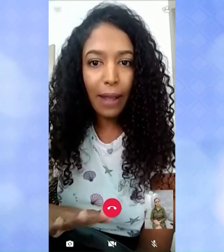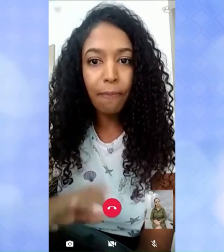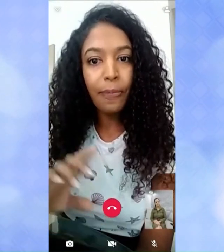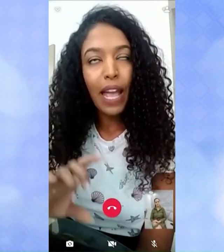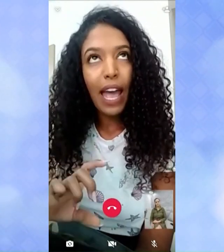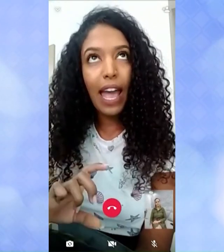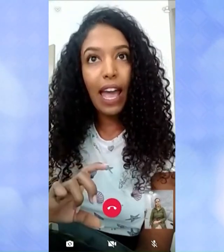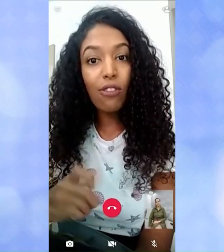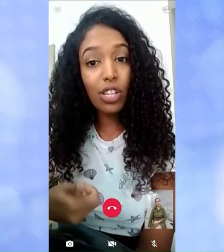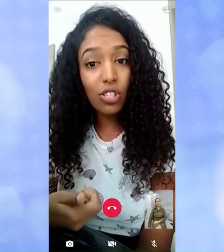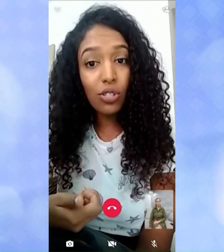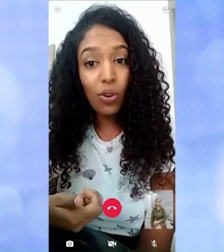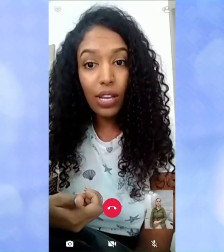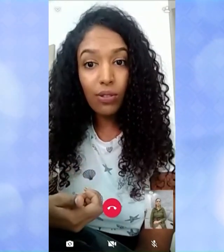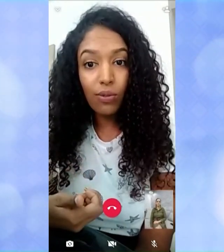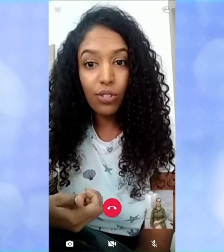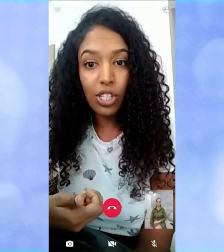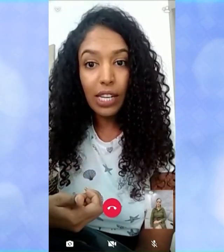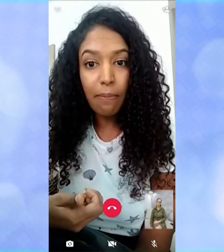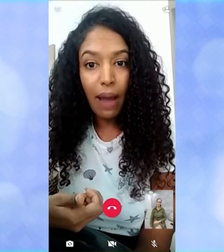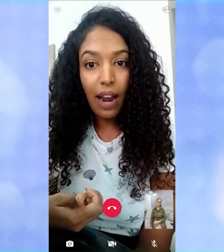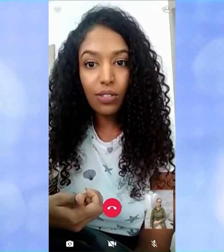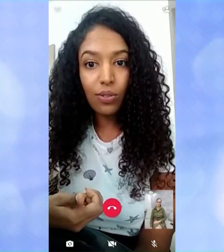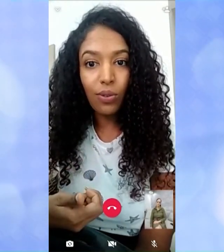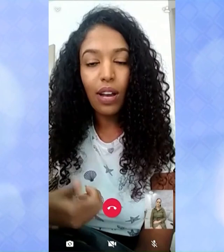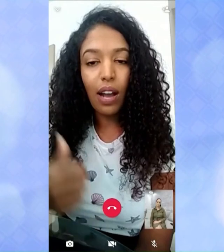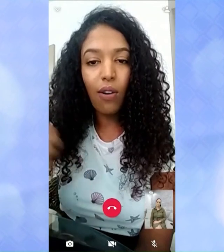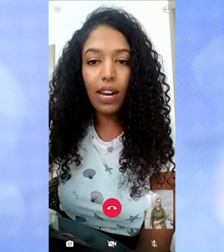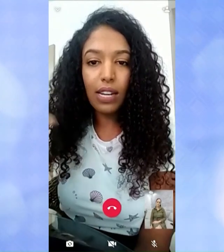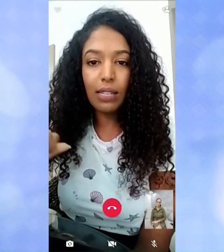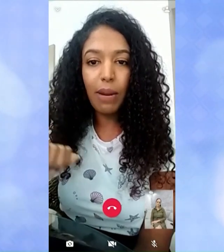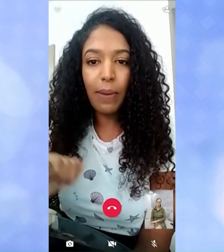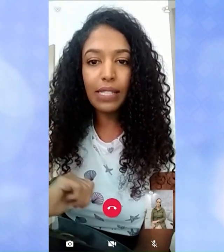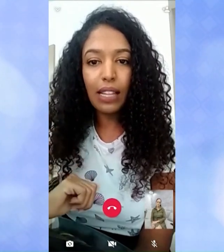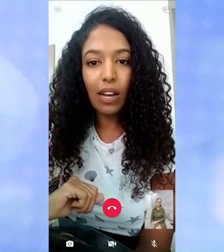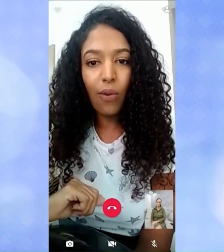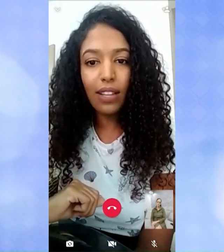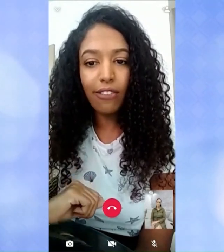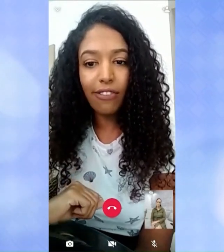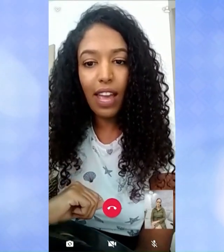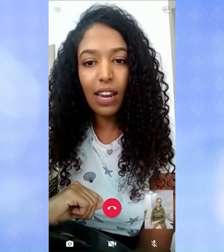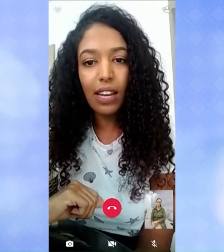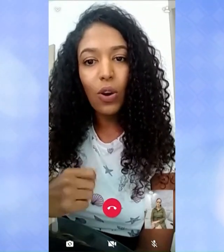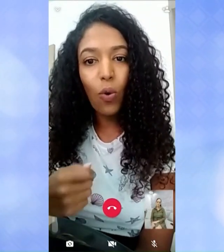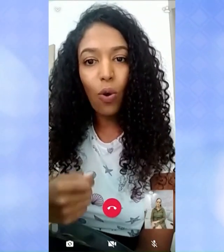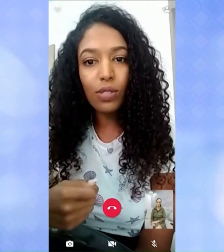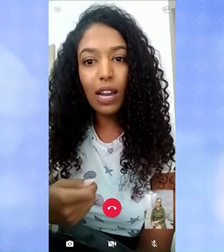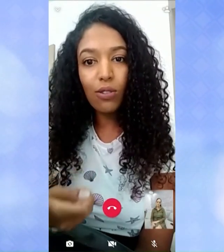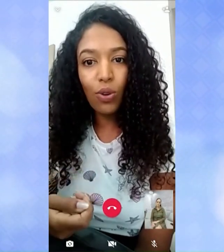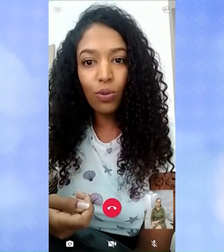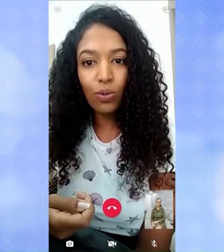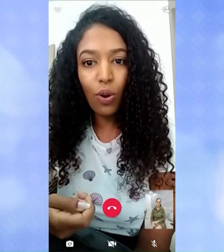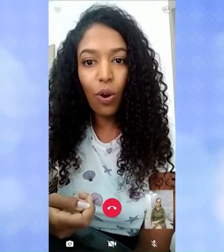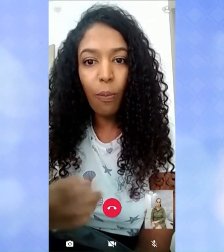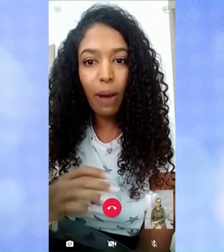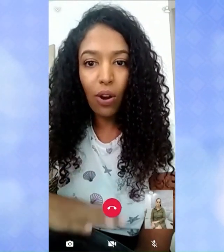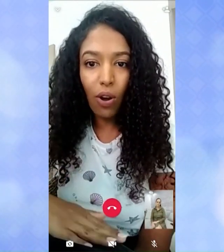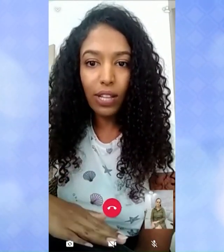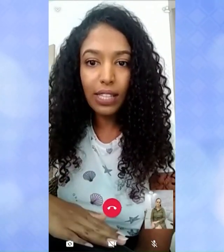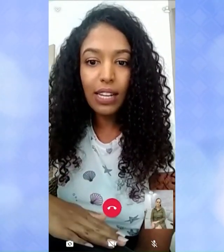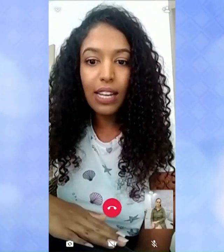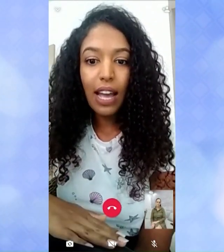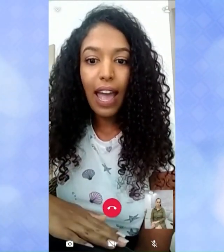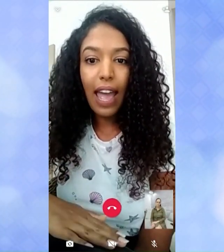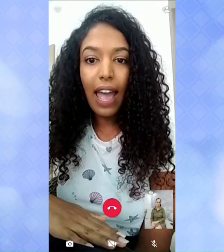continuei. No dia 18 de março, agora, na semana passada, na quarta-feira, o conselho soltou